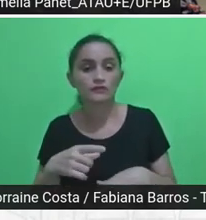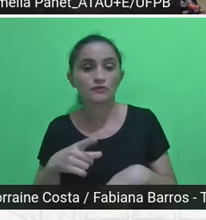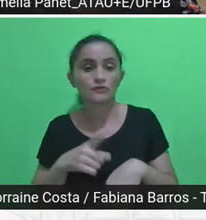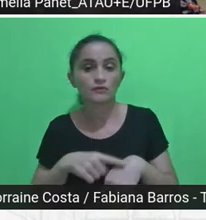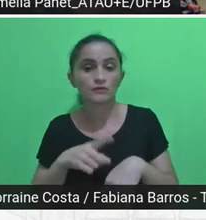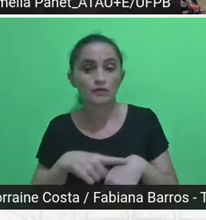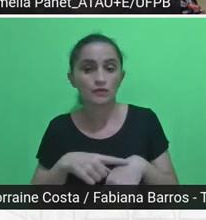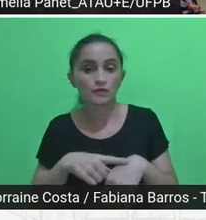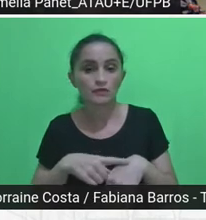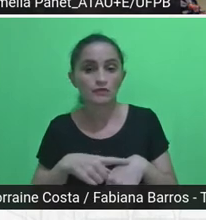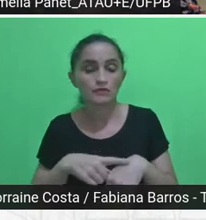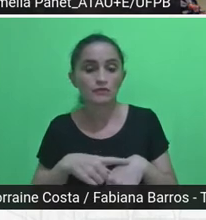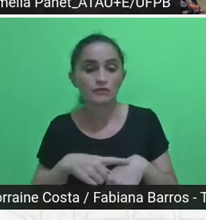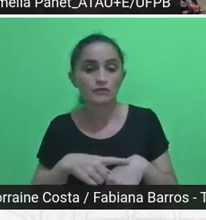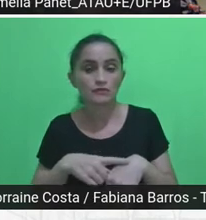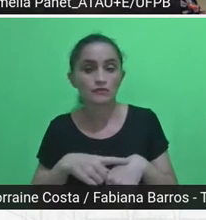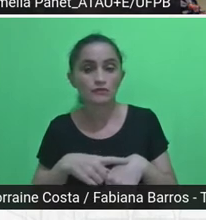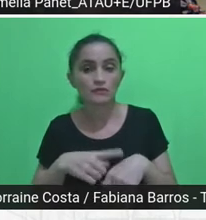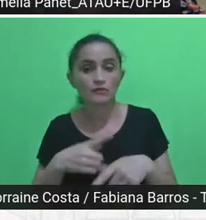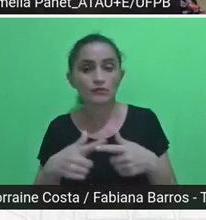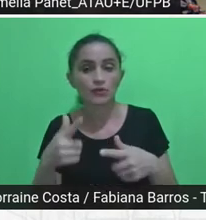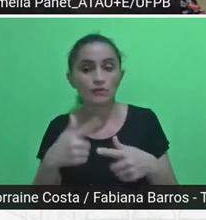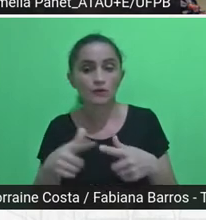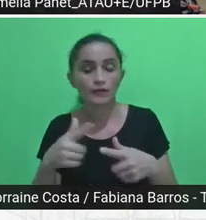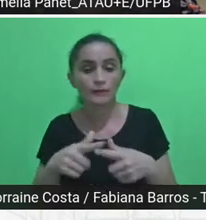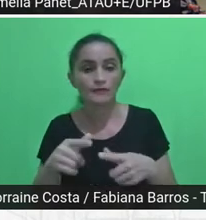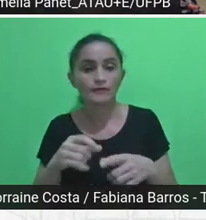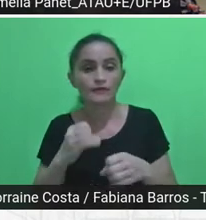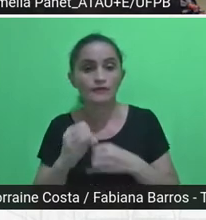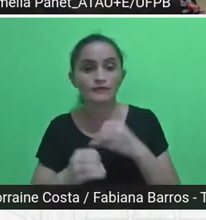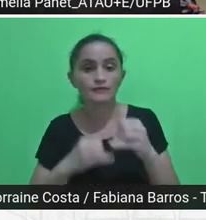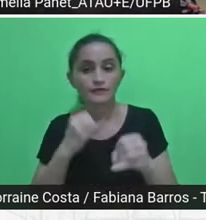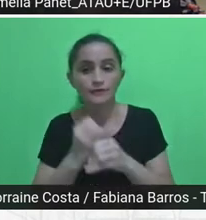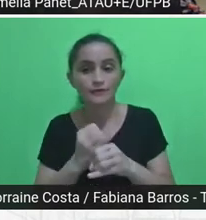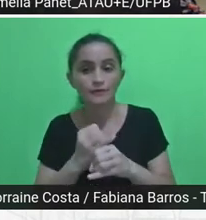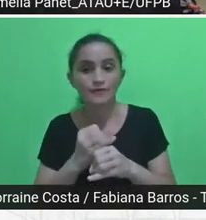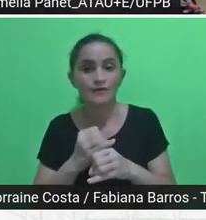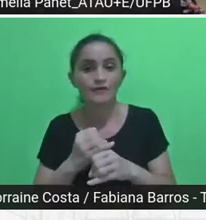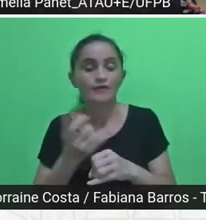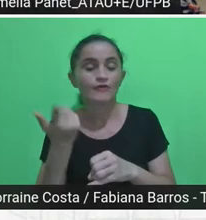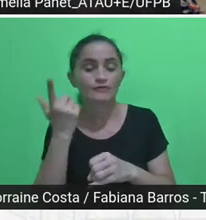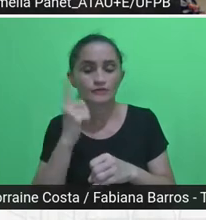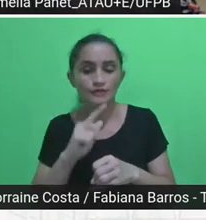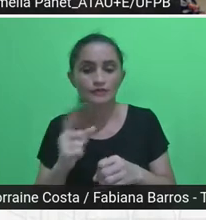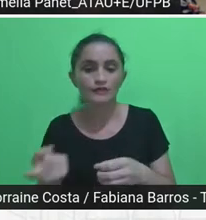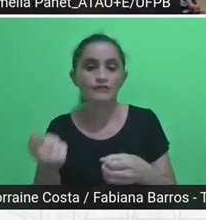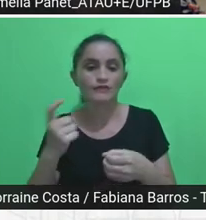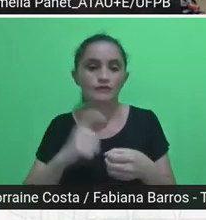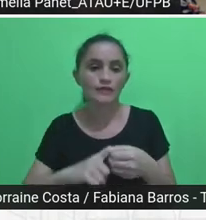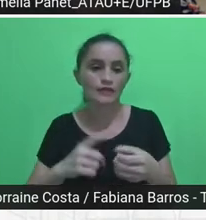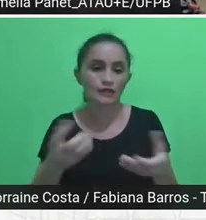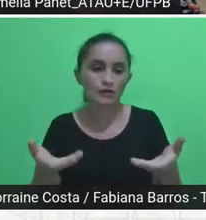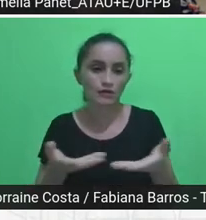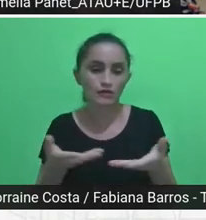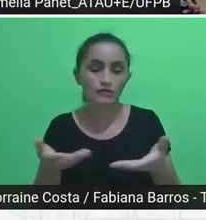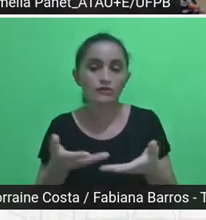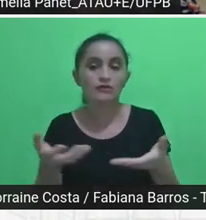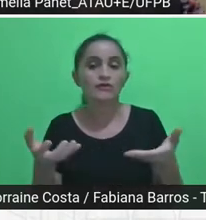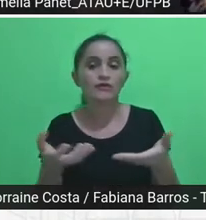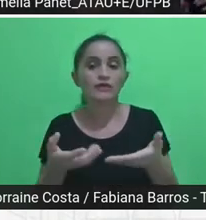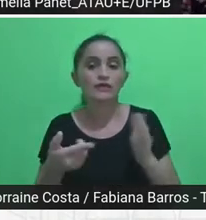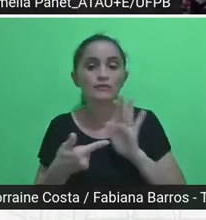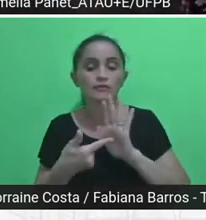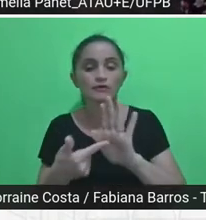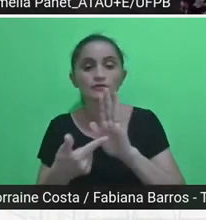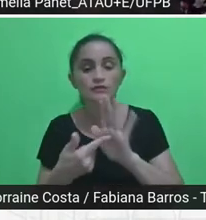voltar aqui a bolha virtual, mas eu consegui te ouvir, eu gostaria de enfatizar, assim, a garra,